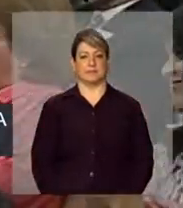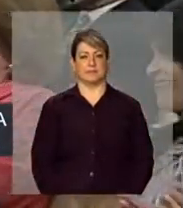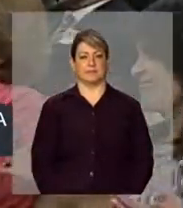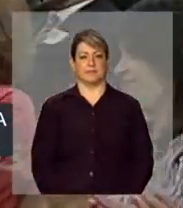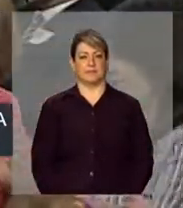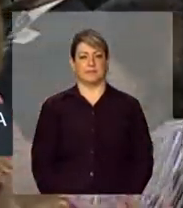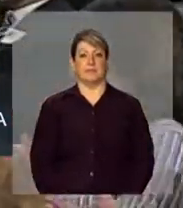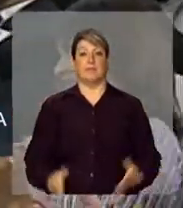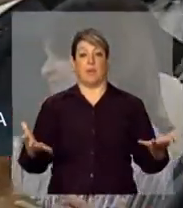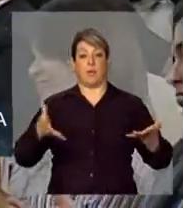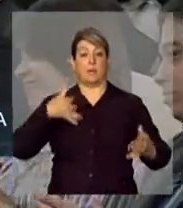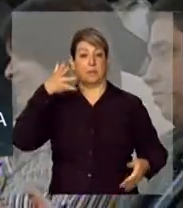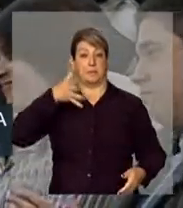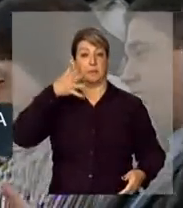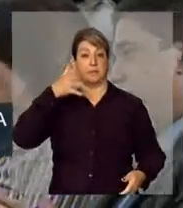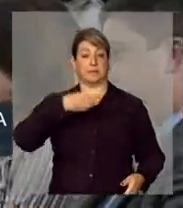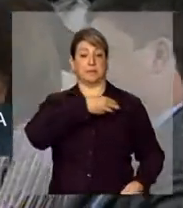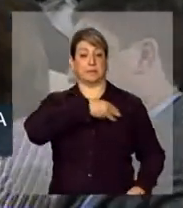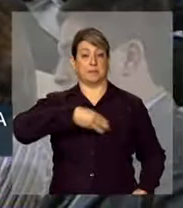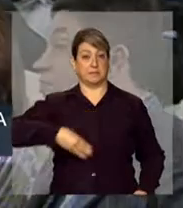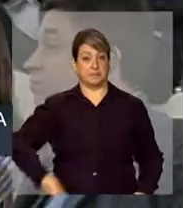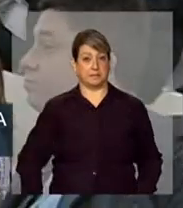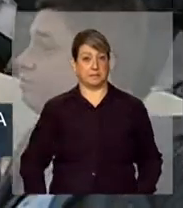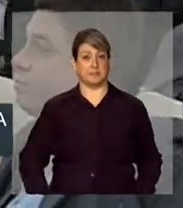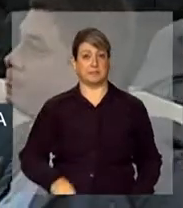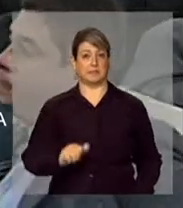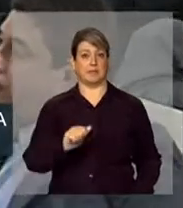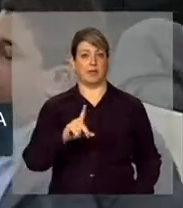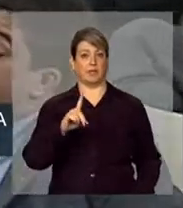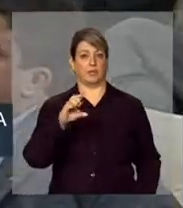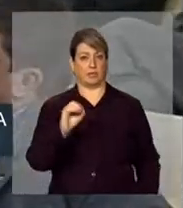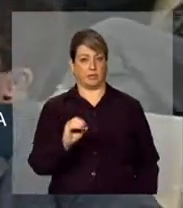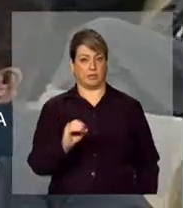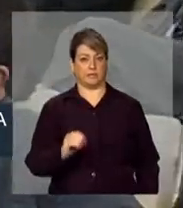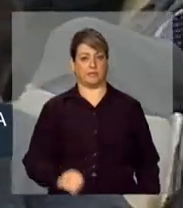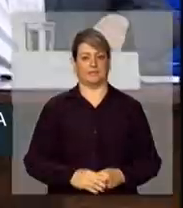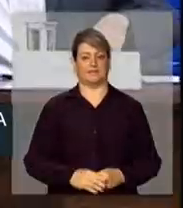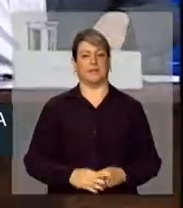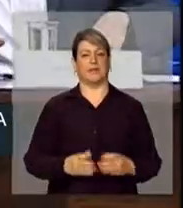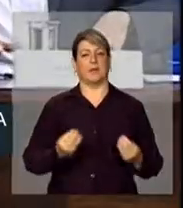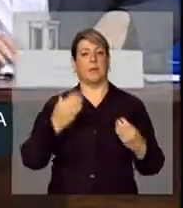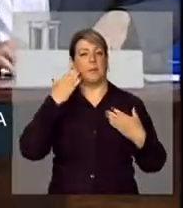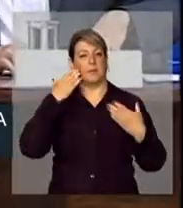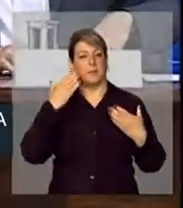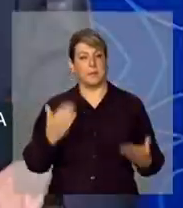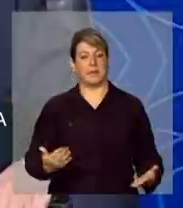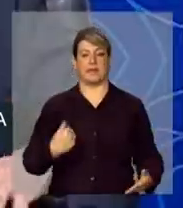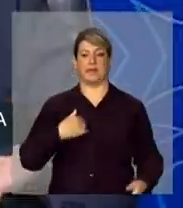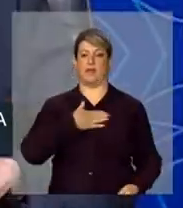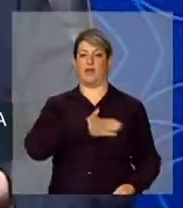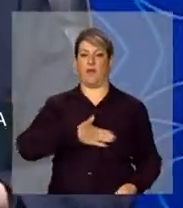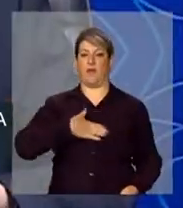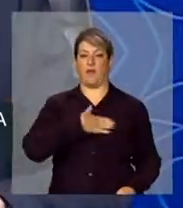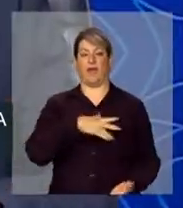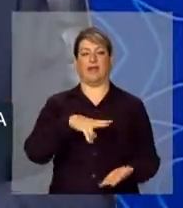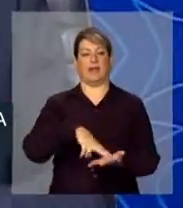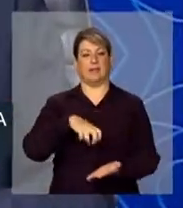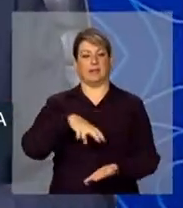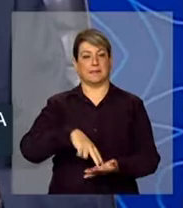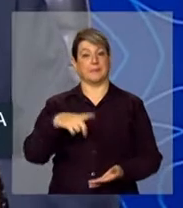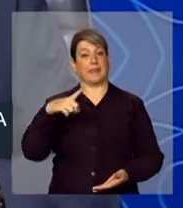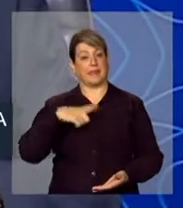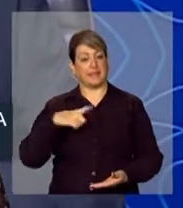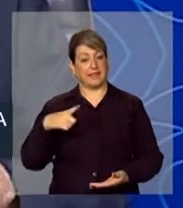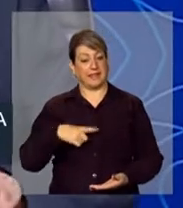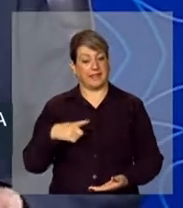Com a palavra, o ministro de Estado do Esporte, Aldo Rebelo. É uma honra e uma alegria tê-la